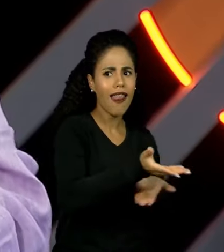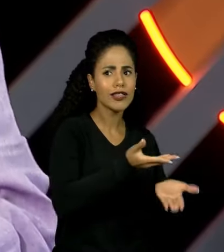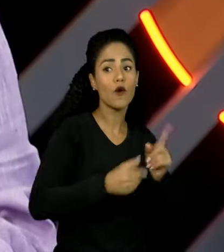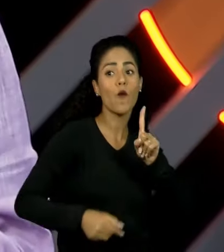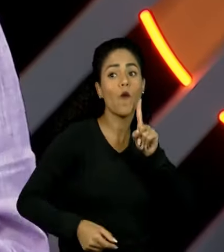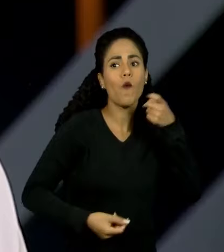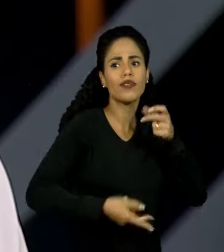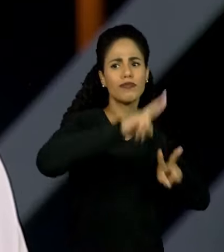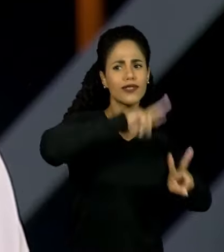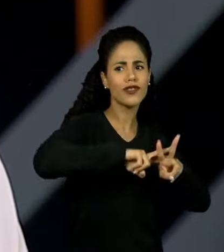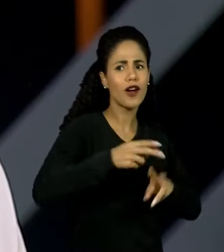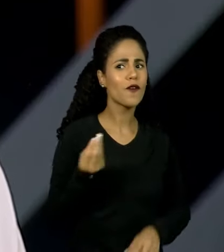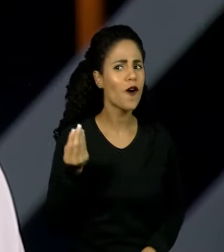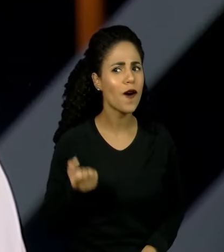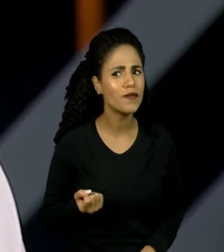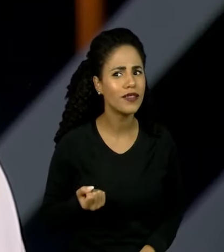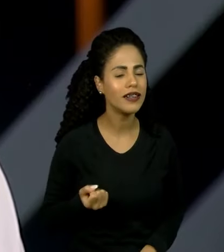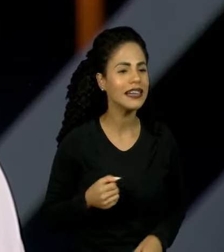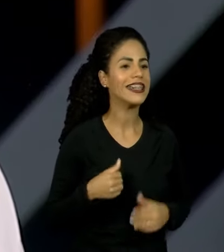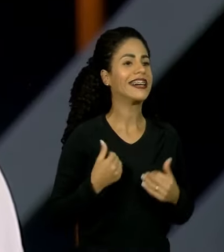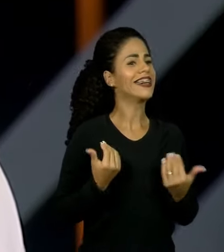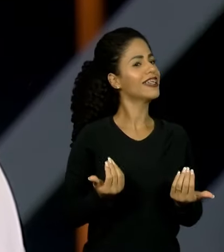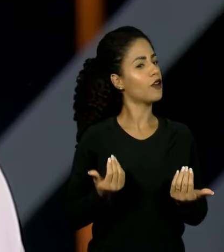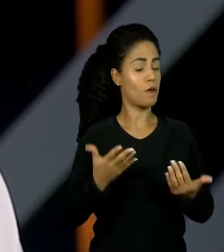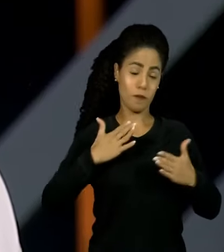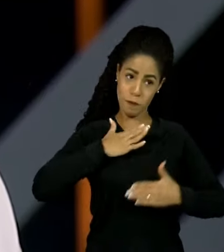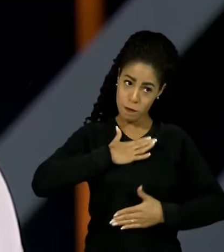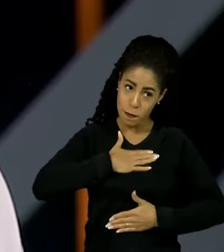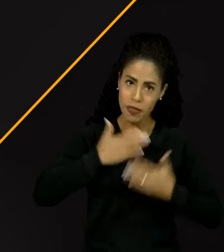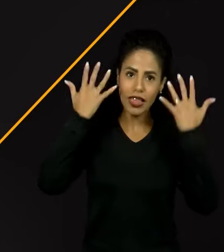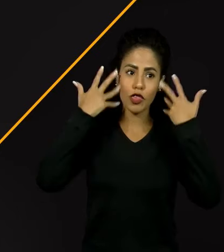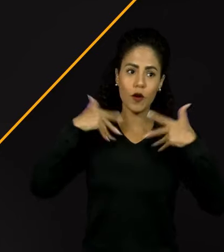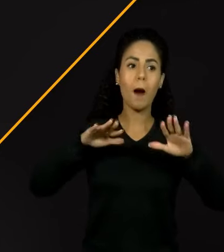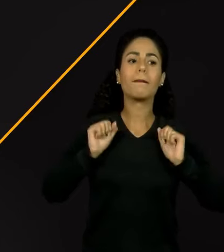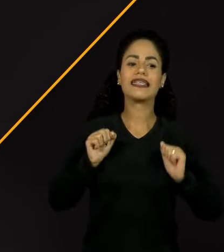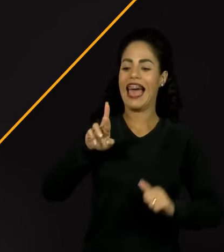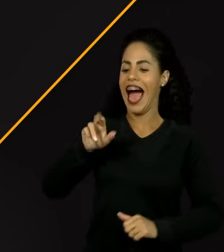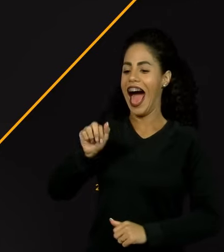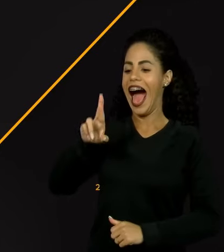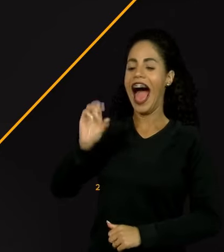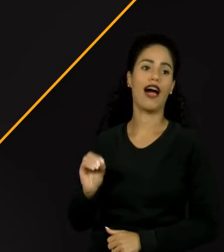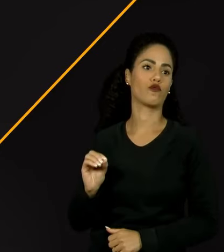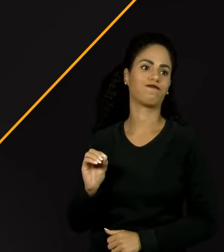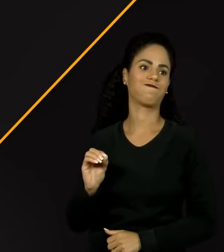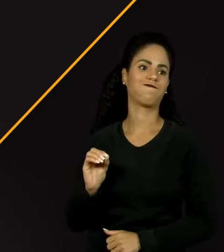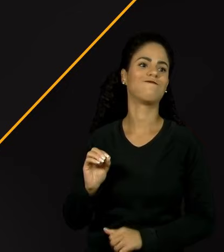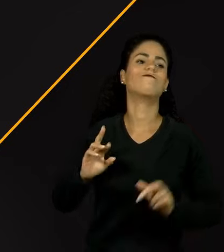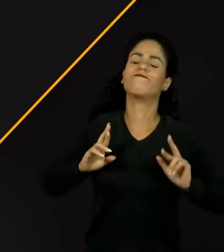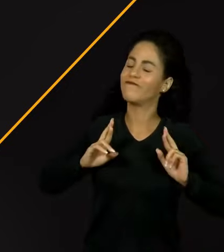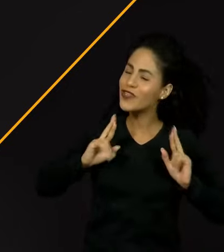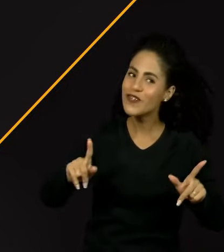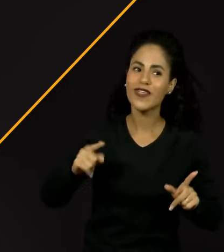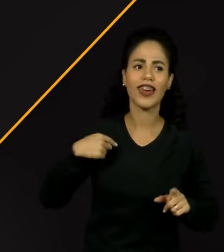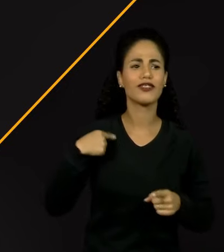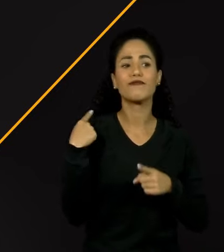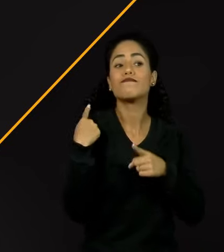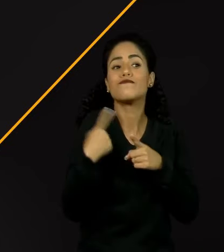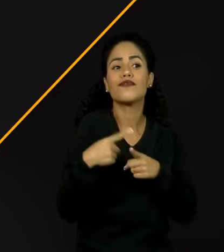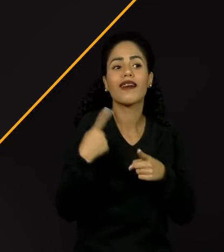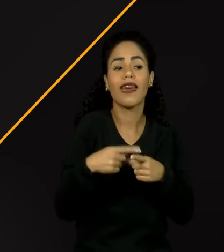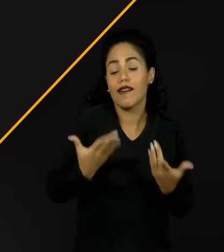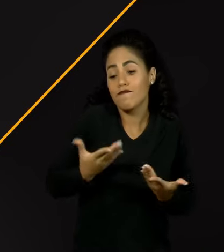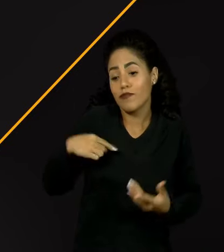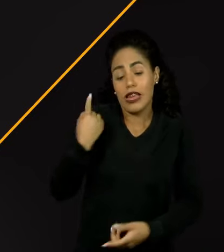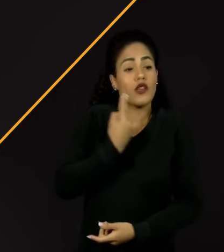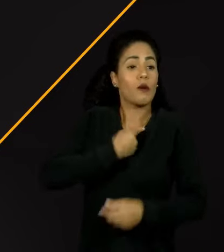presidiário? Pra mim, isso me soa natural, apesar de raro, isso me soa natural, né? Na qualidade de seres